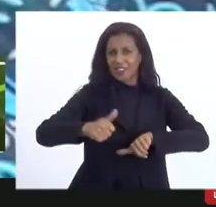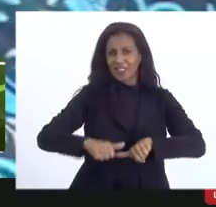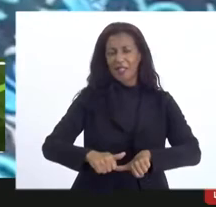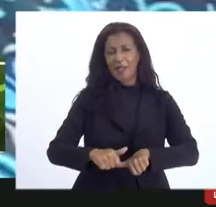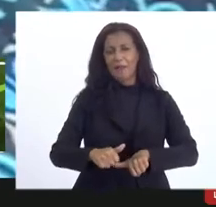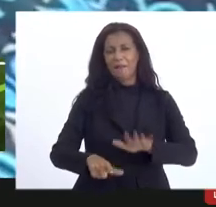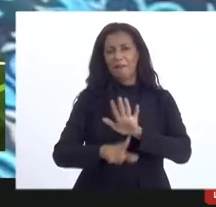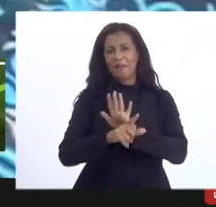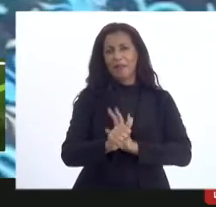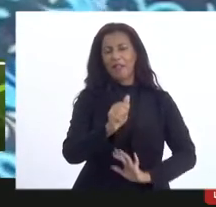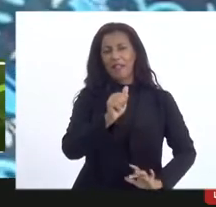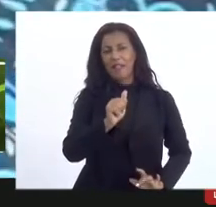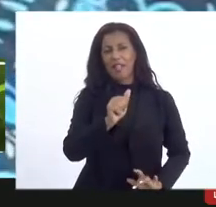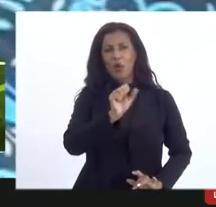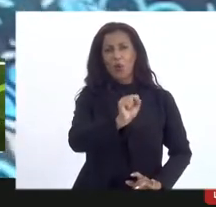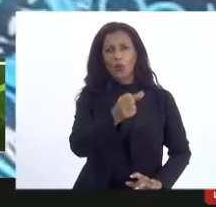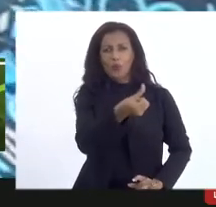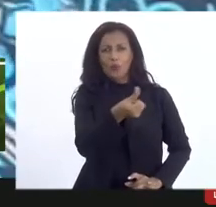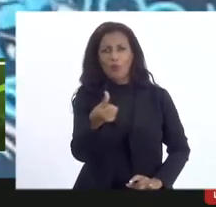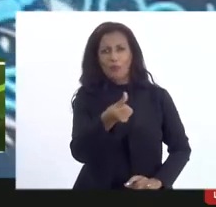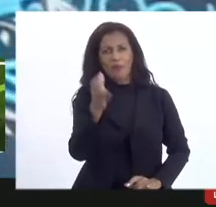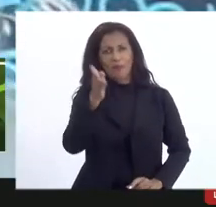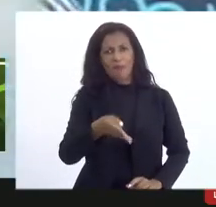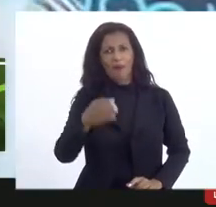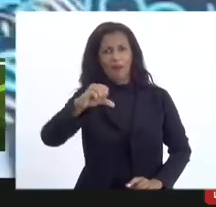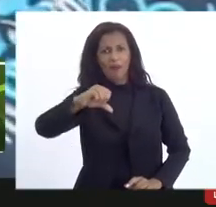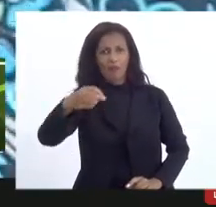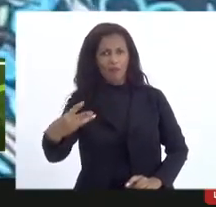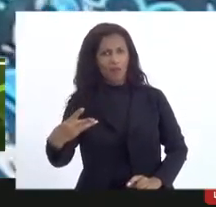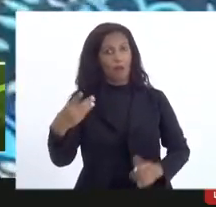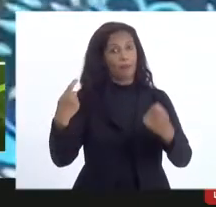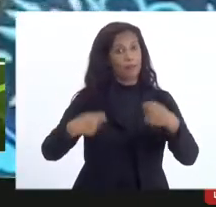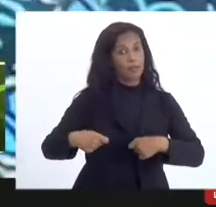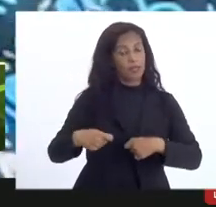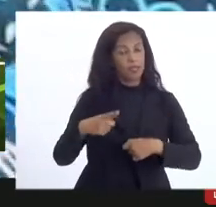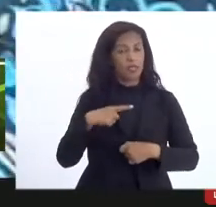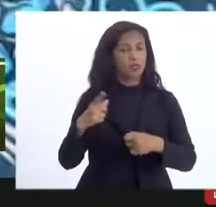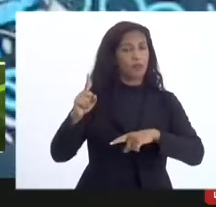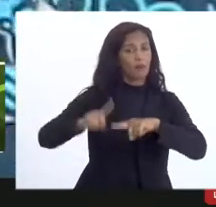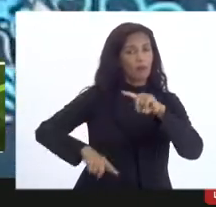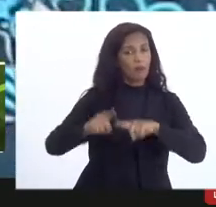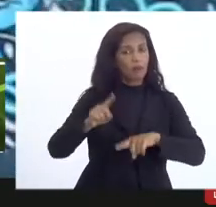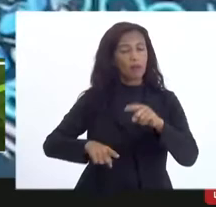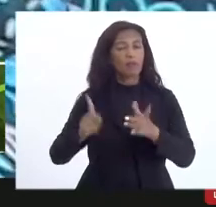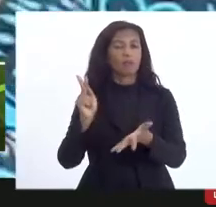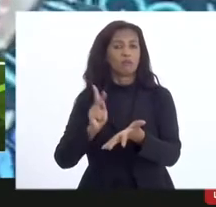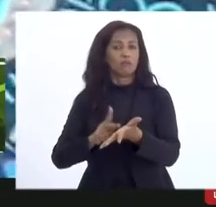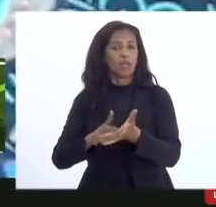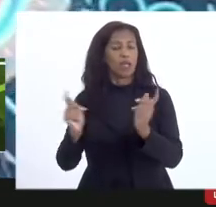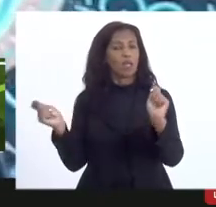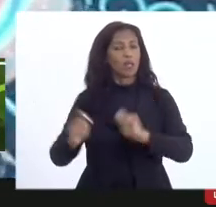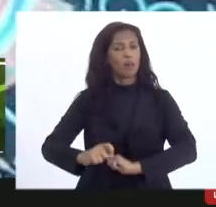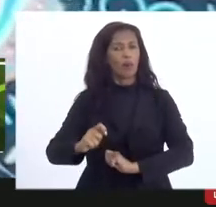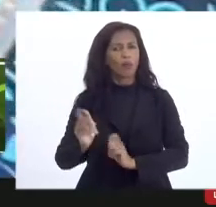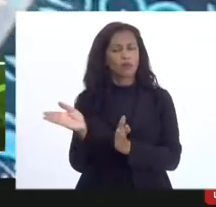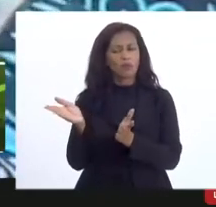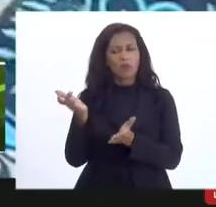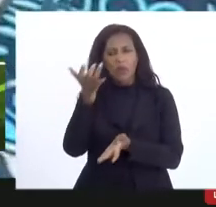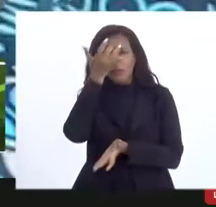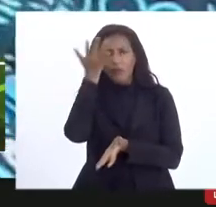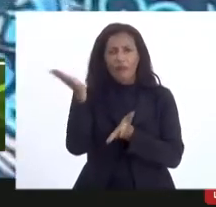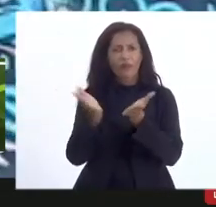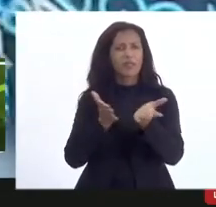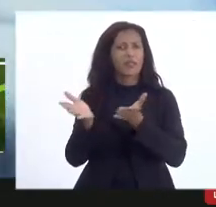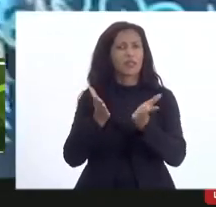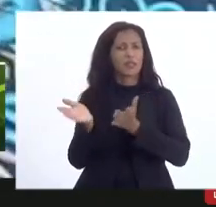8666 barra 93 por exemplo então a gente precisa realmente de instrumentos de instrumentos que possam facilitar o